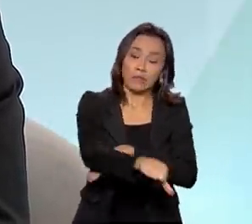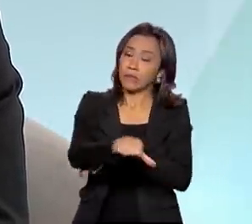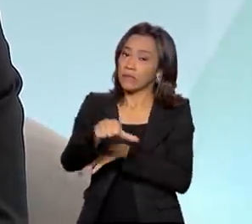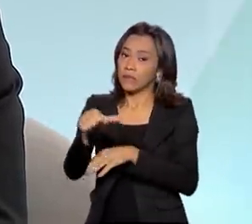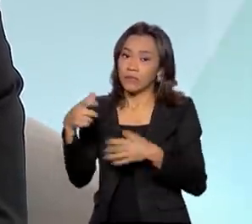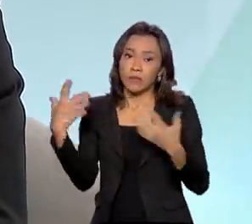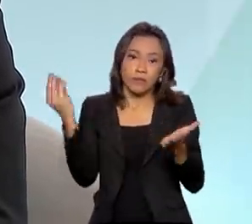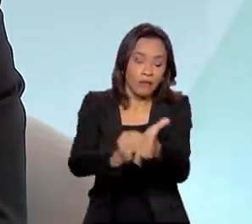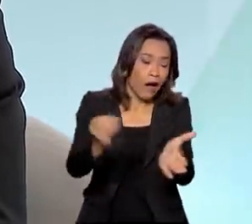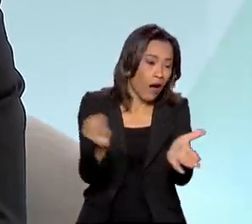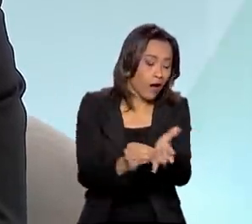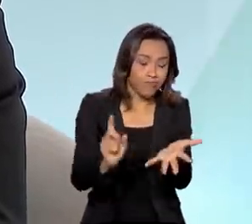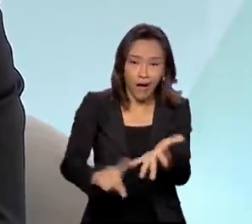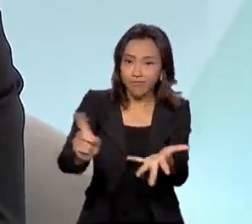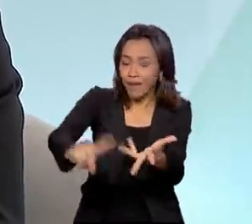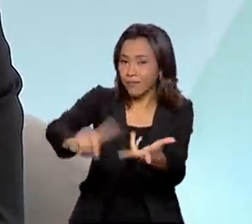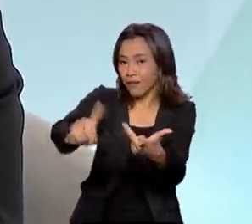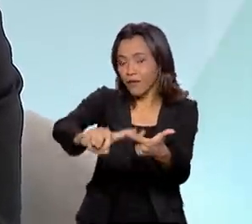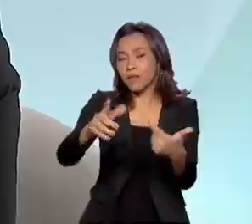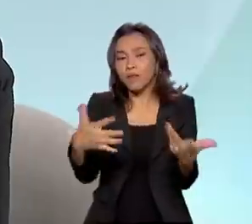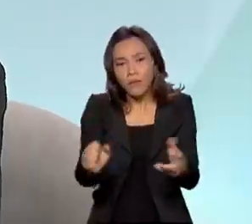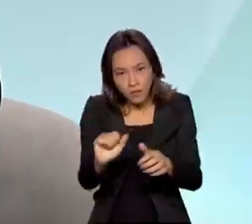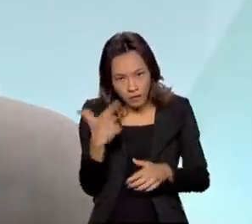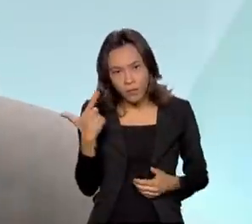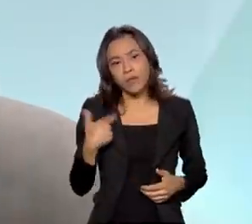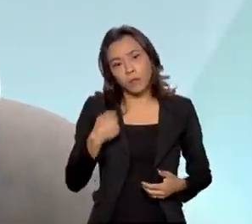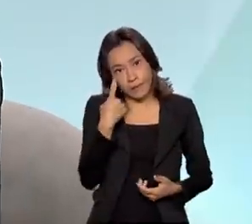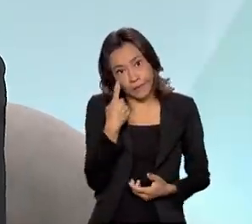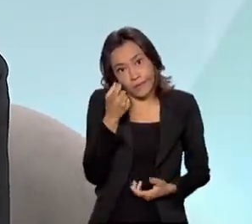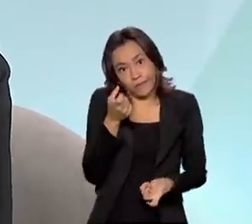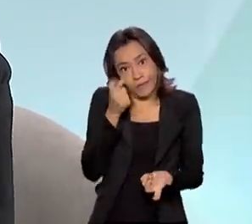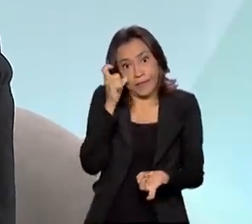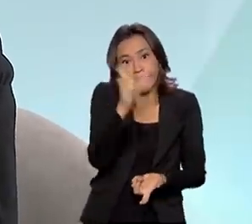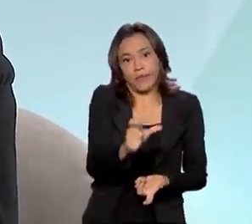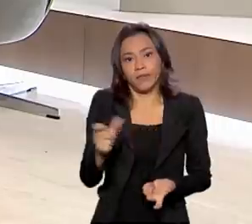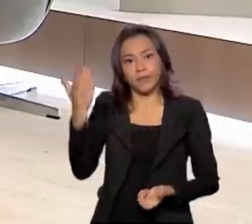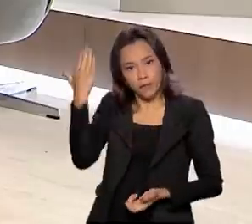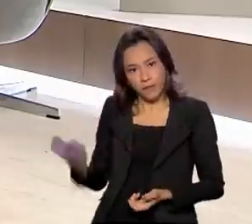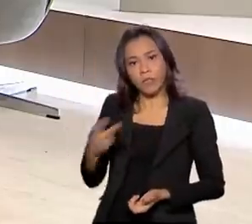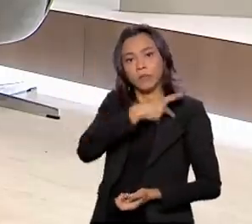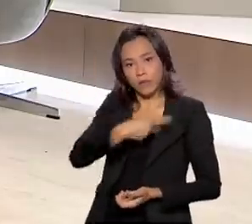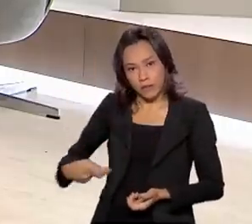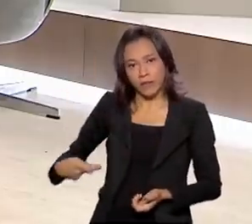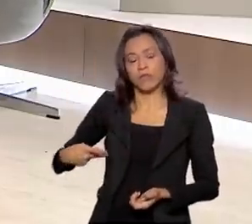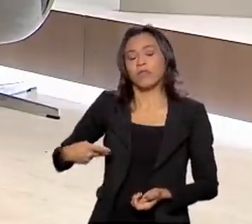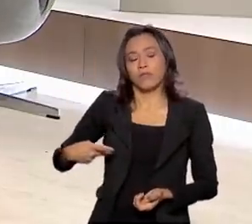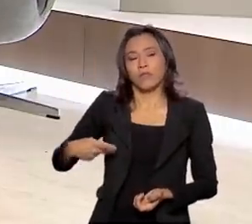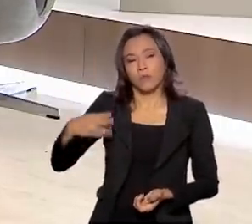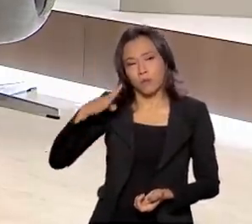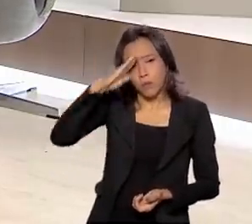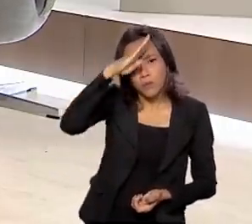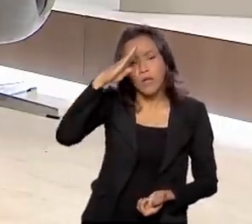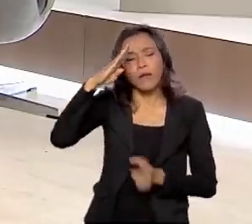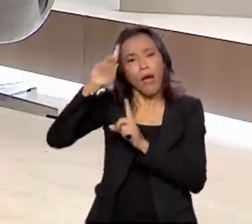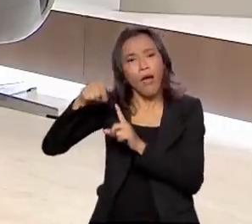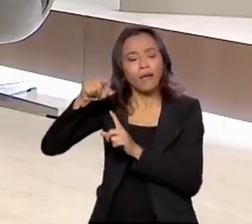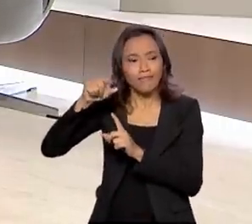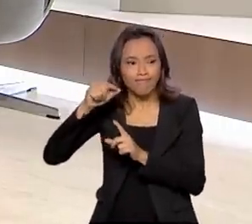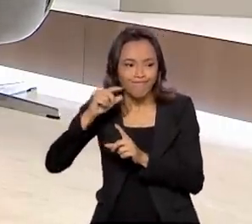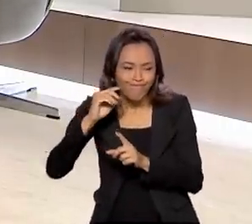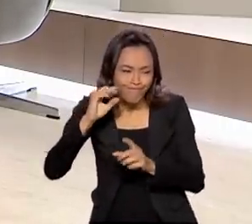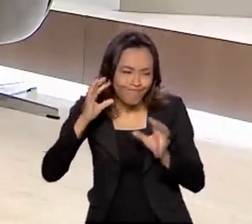extrema pobreza. Então, óbvio que o interesse, inclusive, do presidente Bolsonaro é dar um maior suporte, dar um